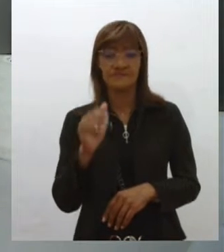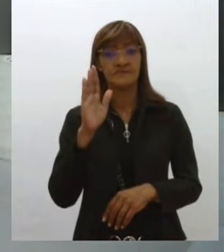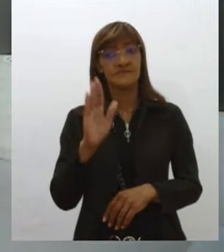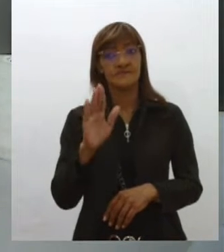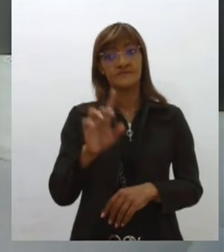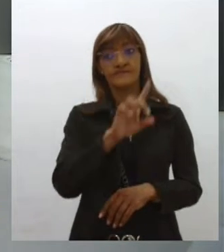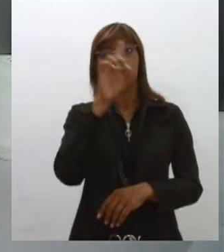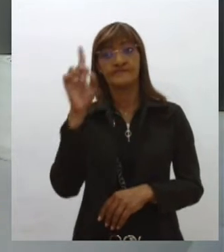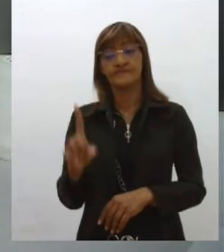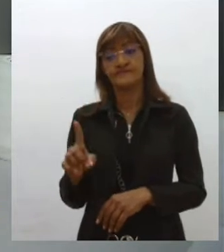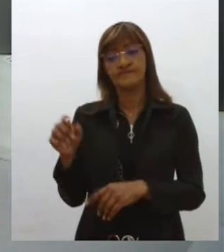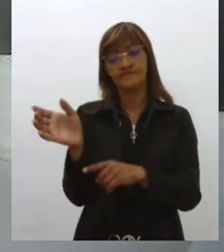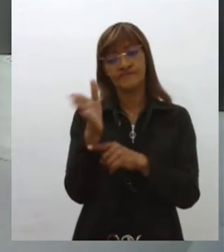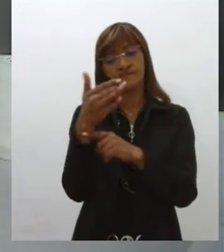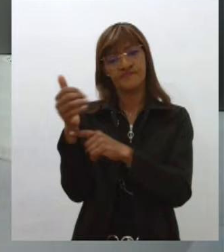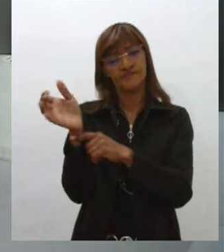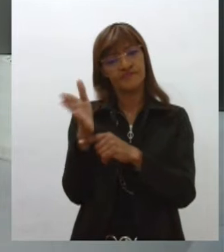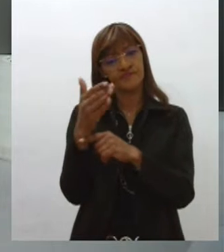Bandeira.